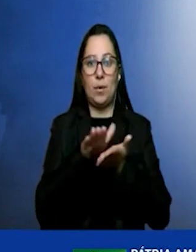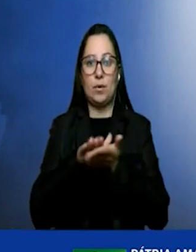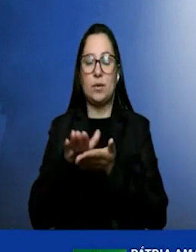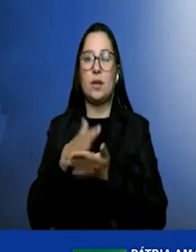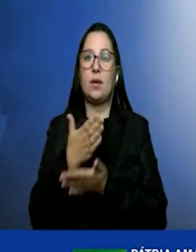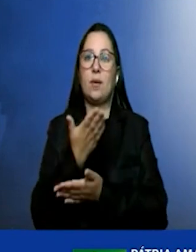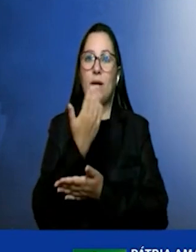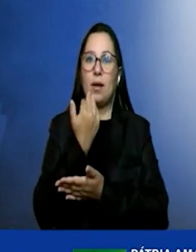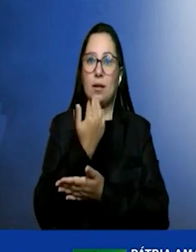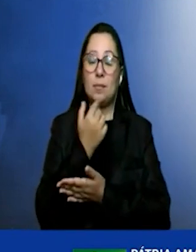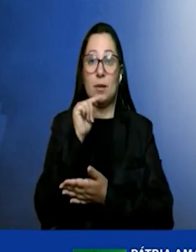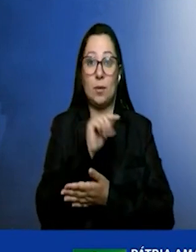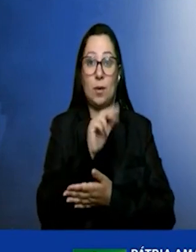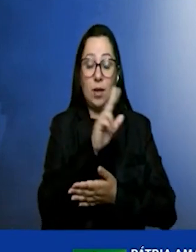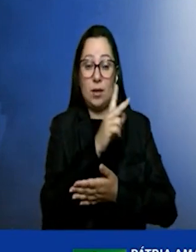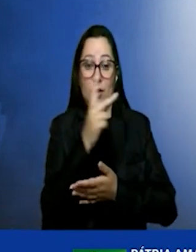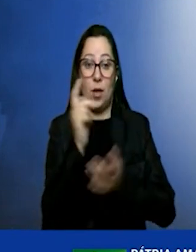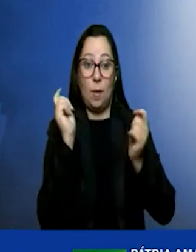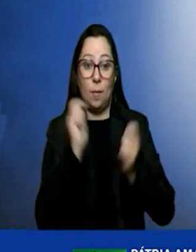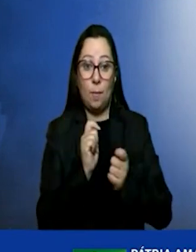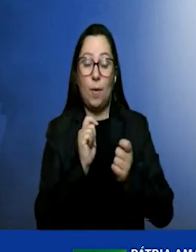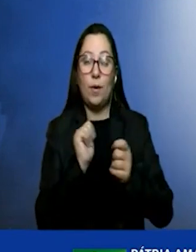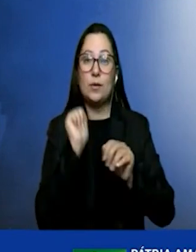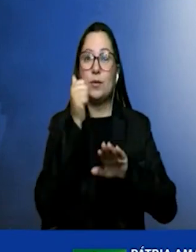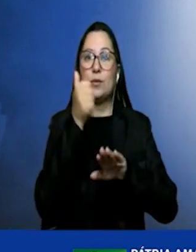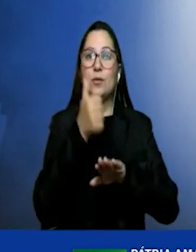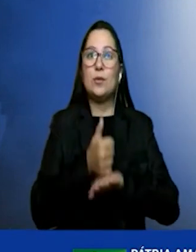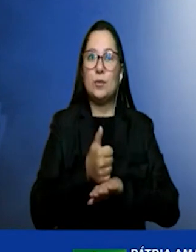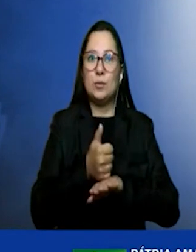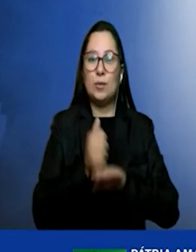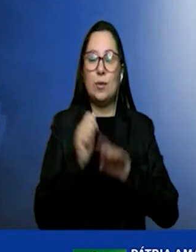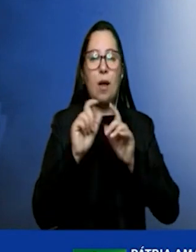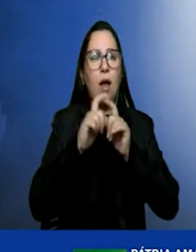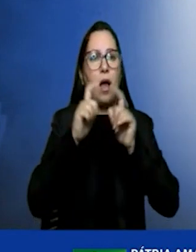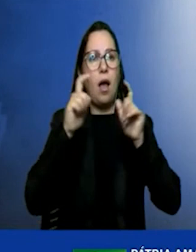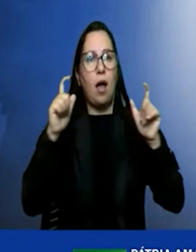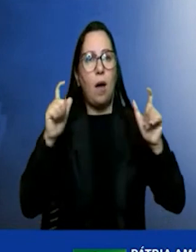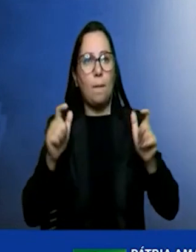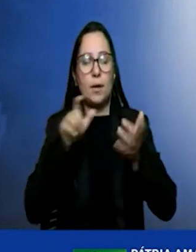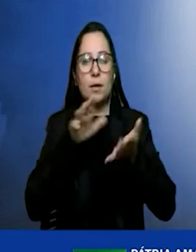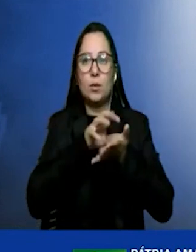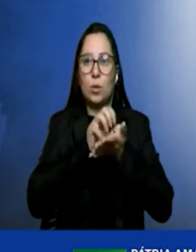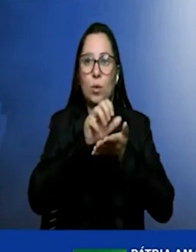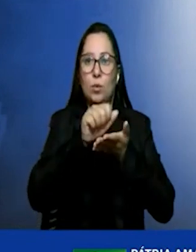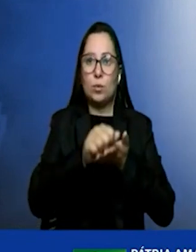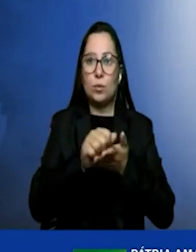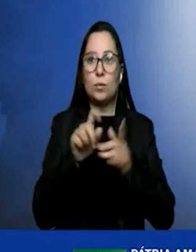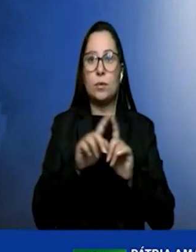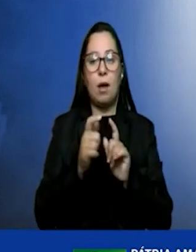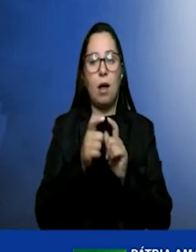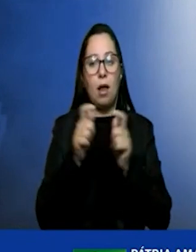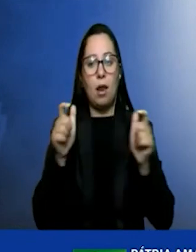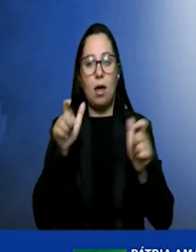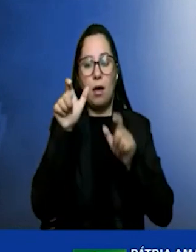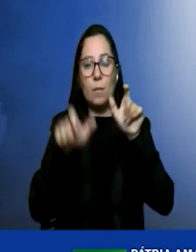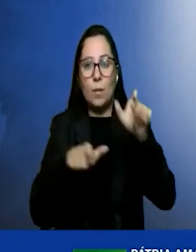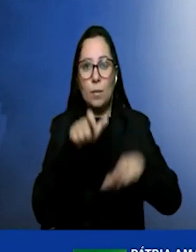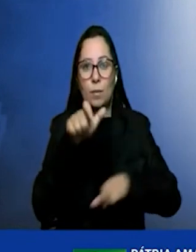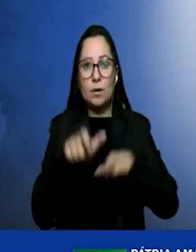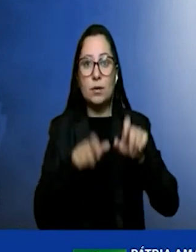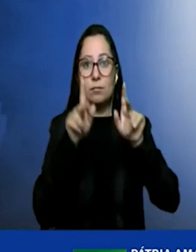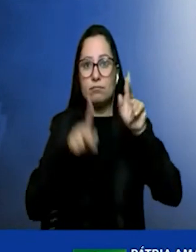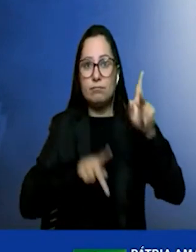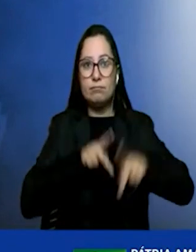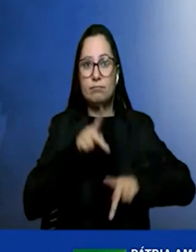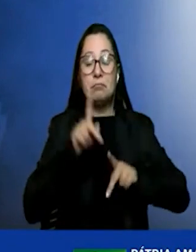hidrogênio pode preencher um espaço de aumento de consumo, crescimento populacional e vem como solução ideal